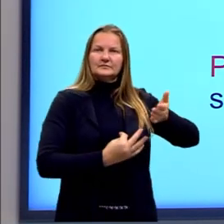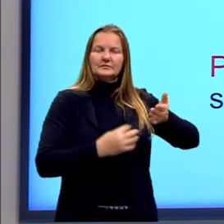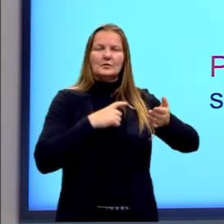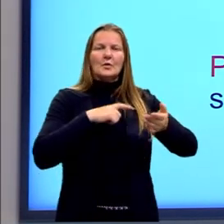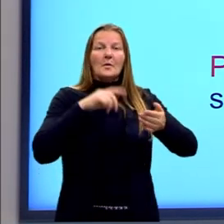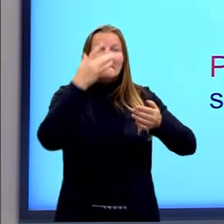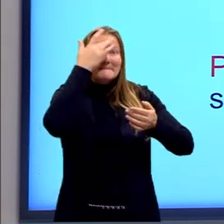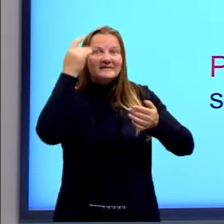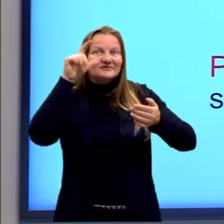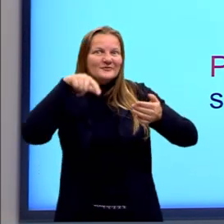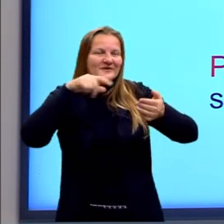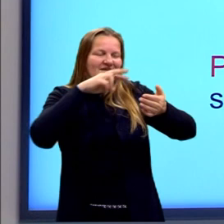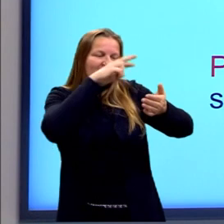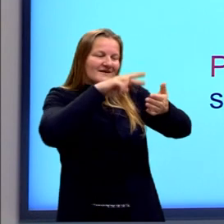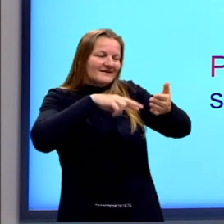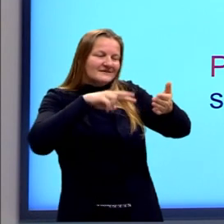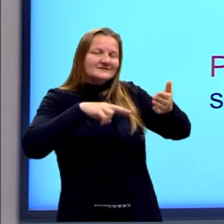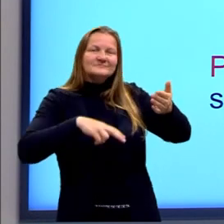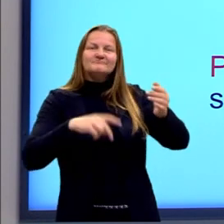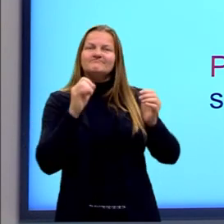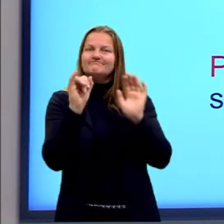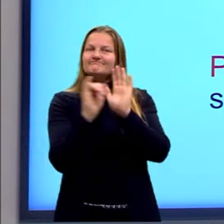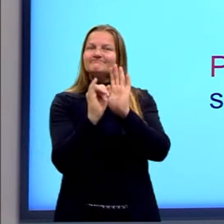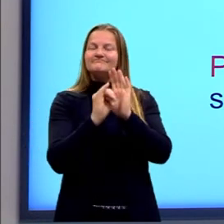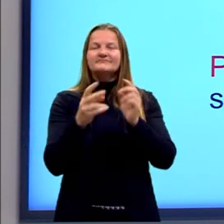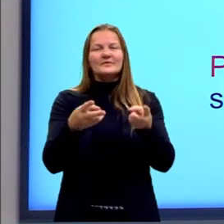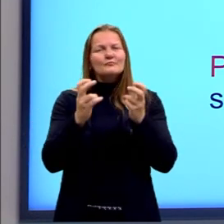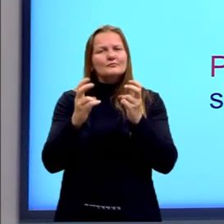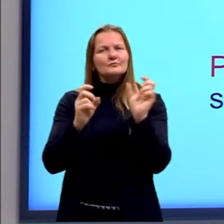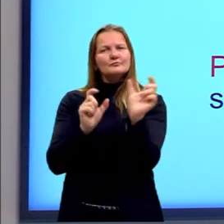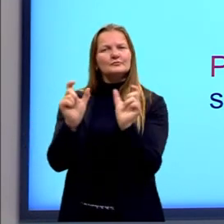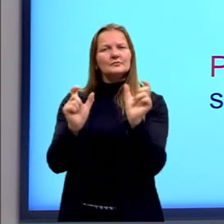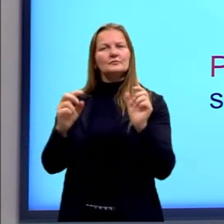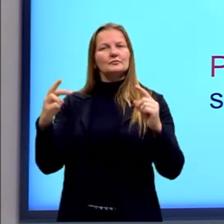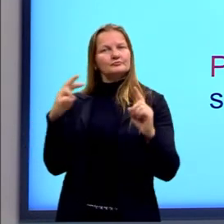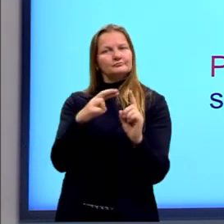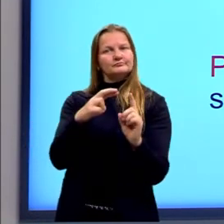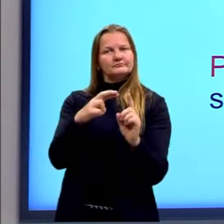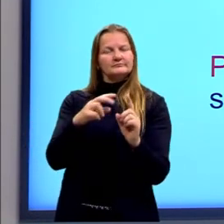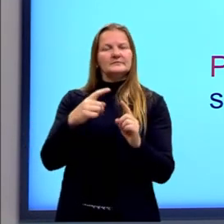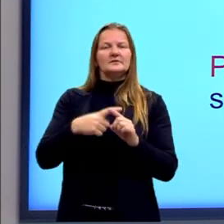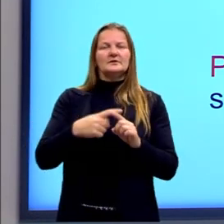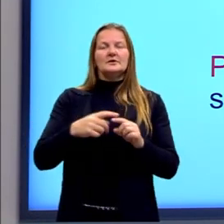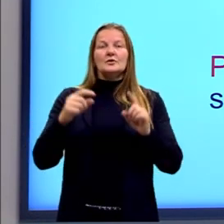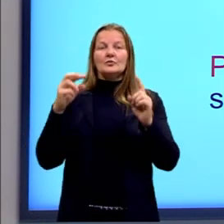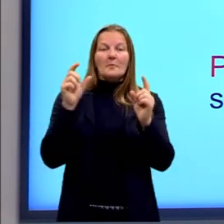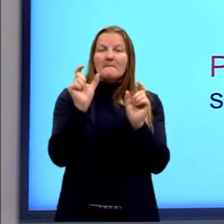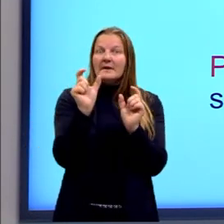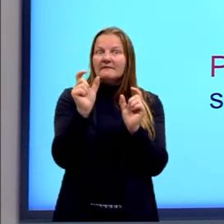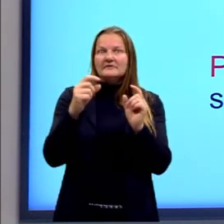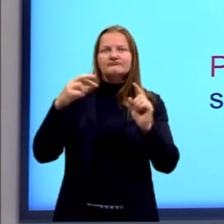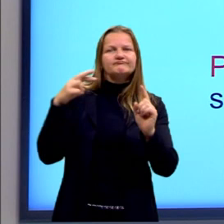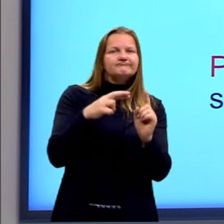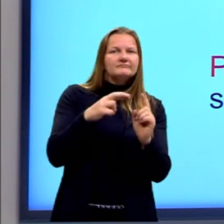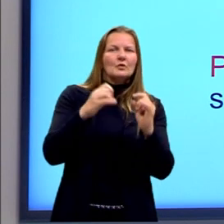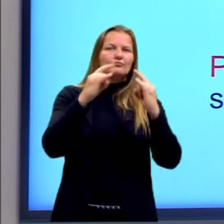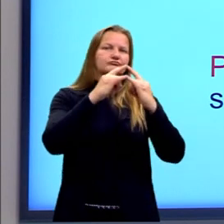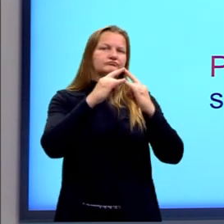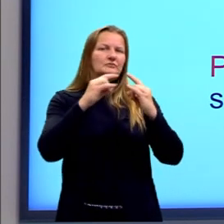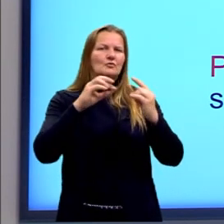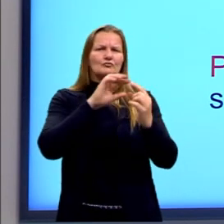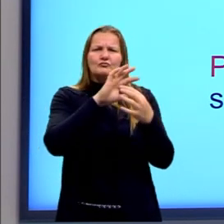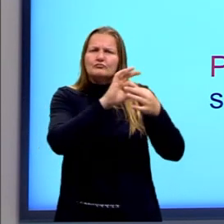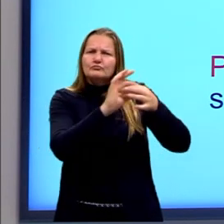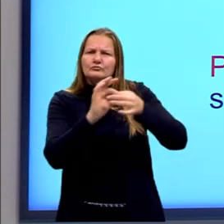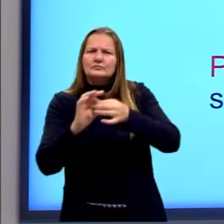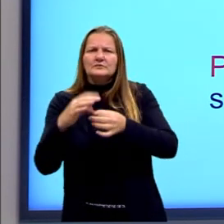o leitor identifique os termos aos quais se referem. O termo que indica a entidade ou situação a que o